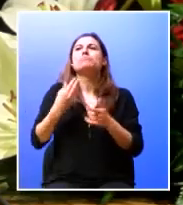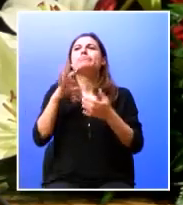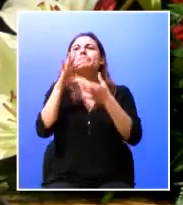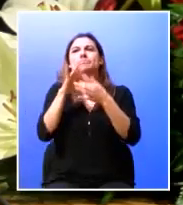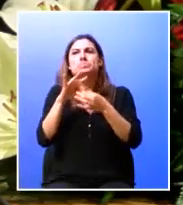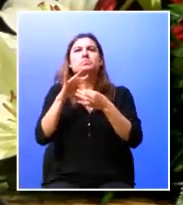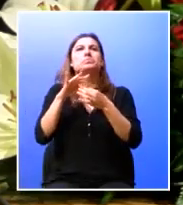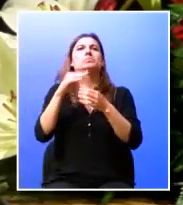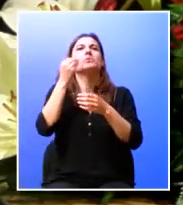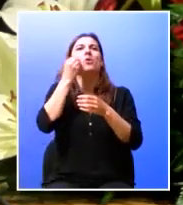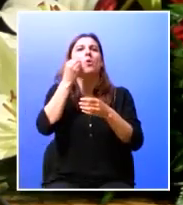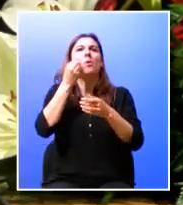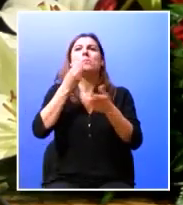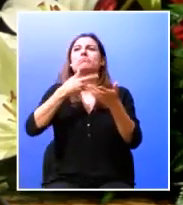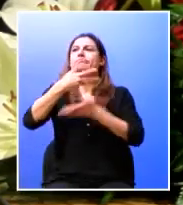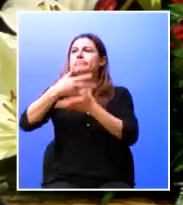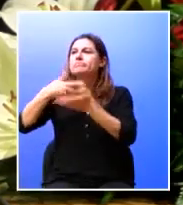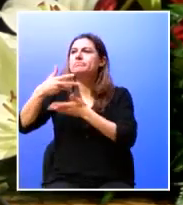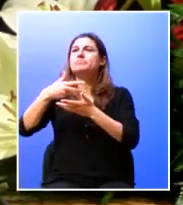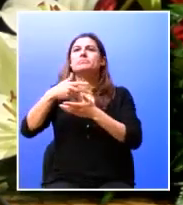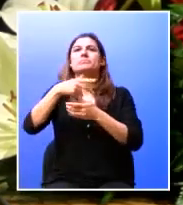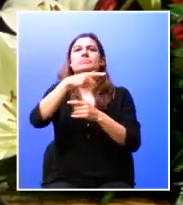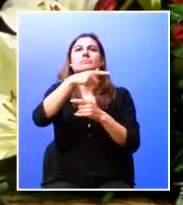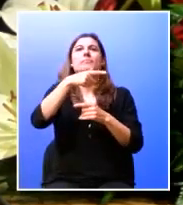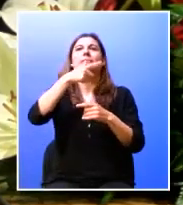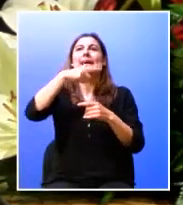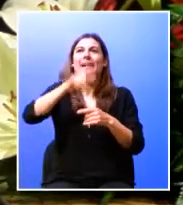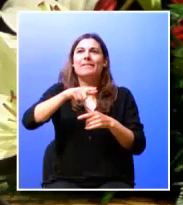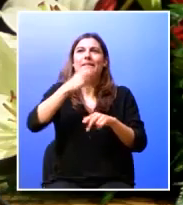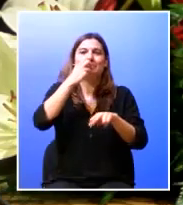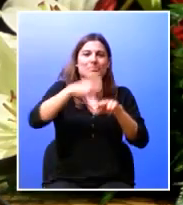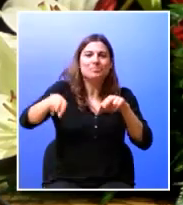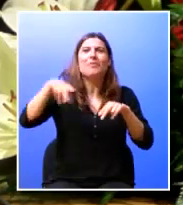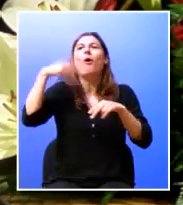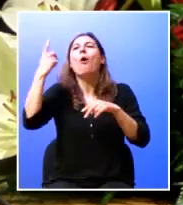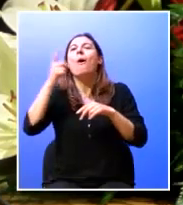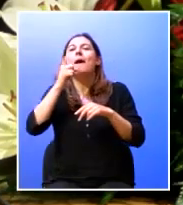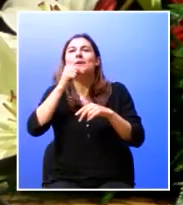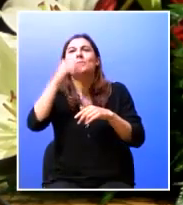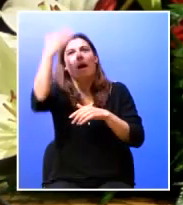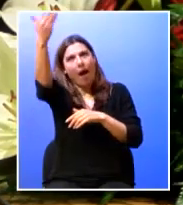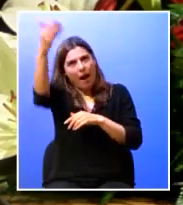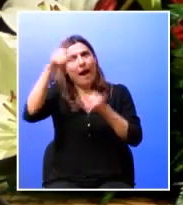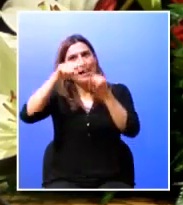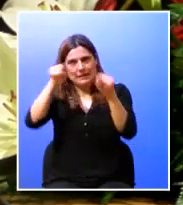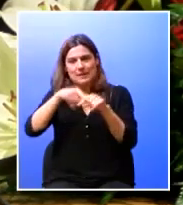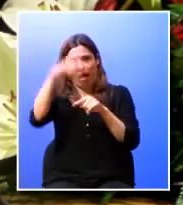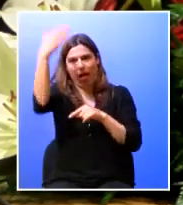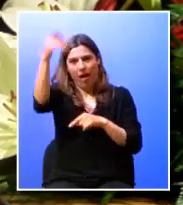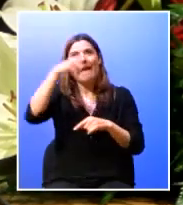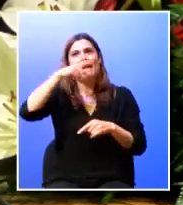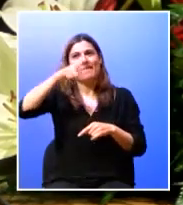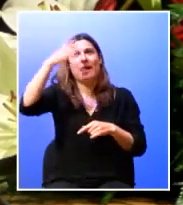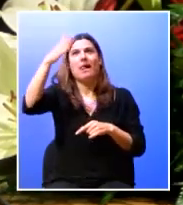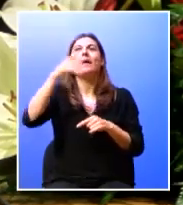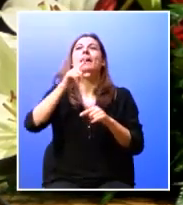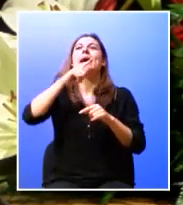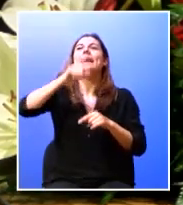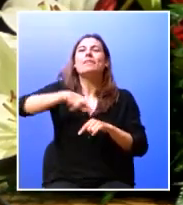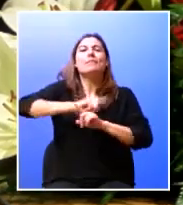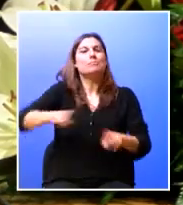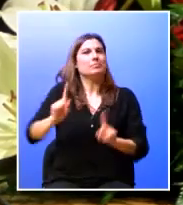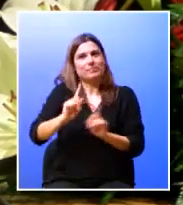do estabelecimento da energia com a cafeína ou com o açúcar porque haverá na sala e portanto não fui com impedidos de se